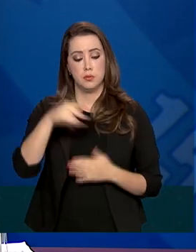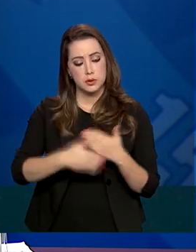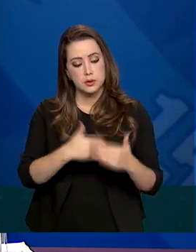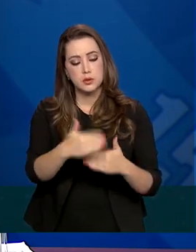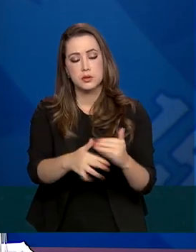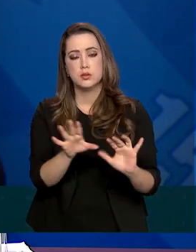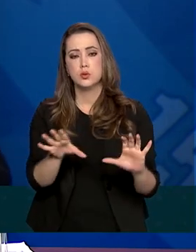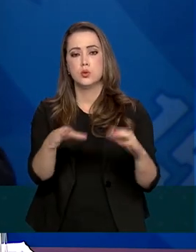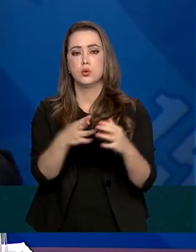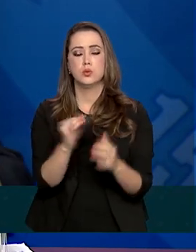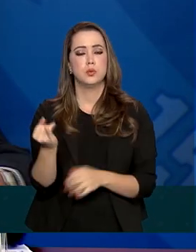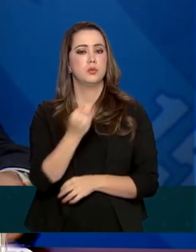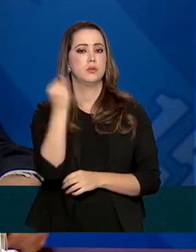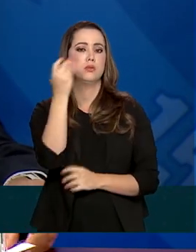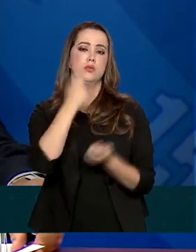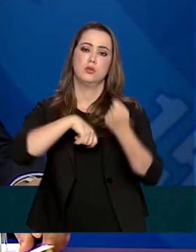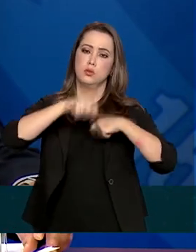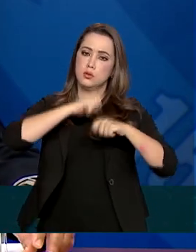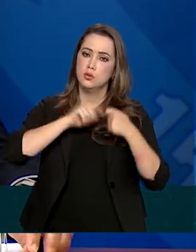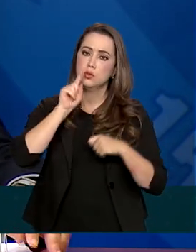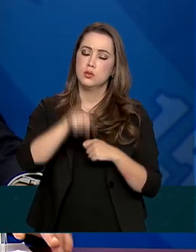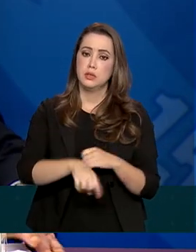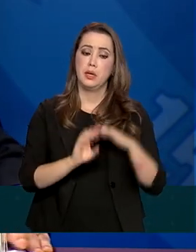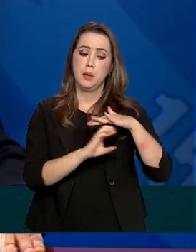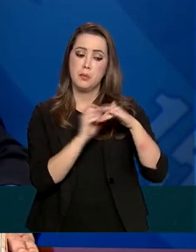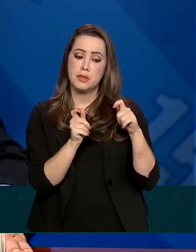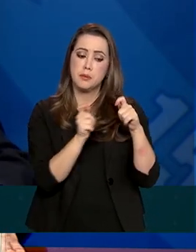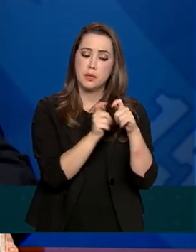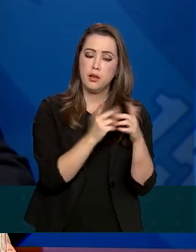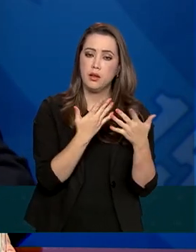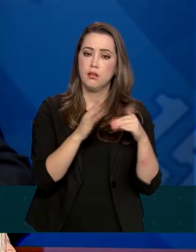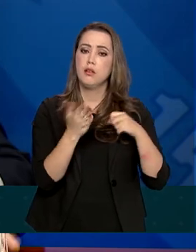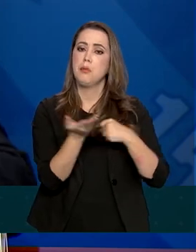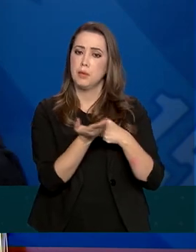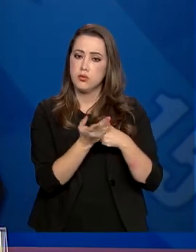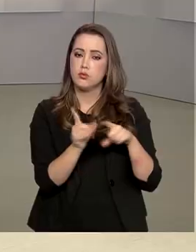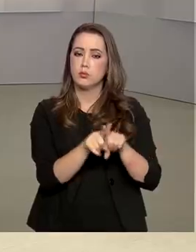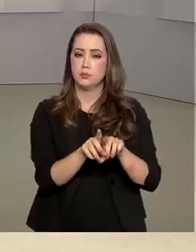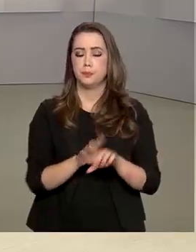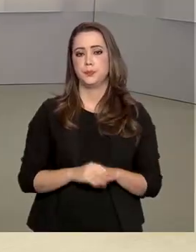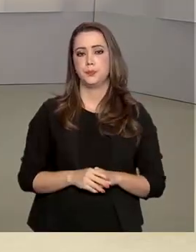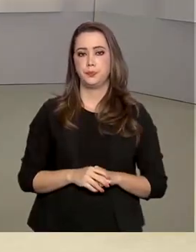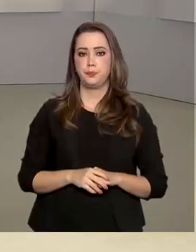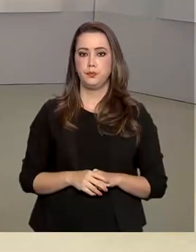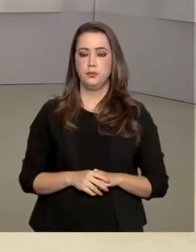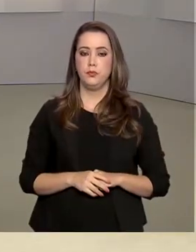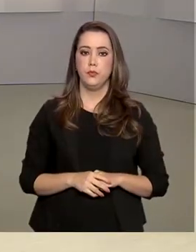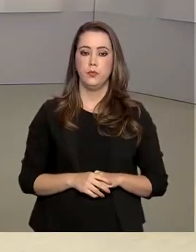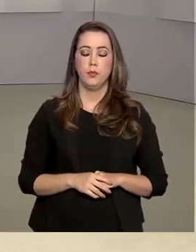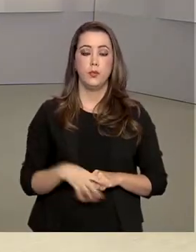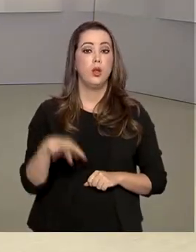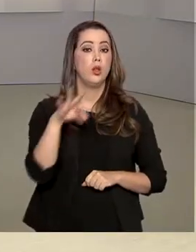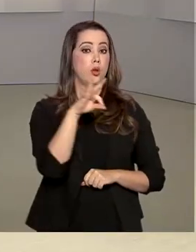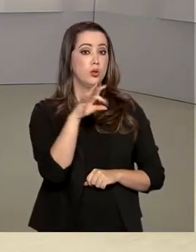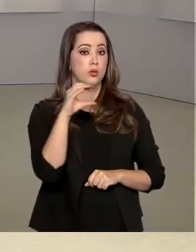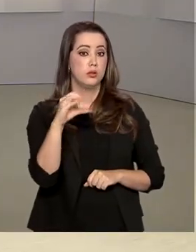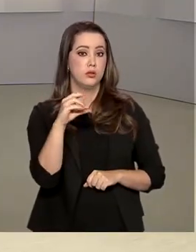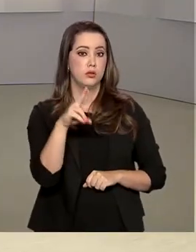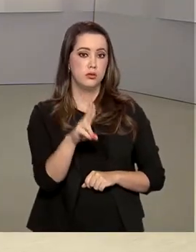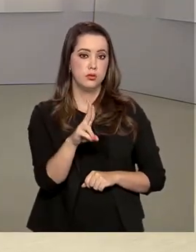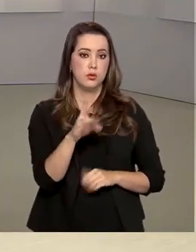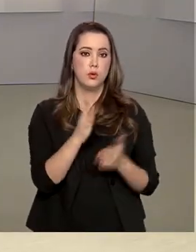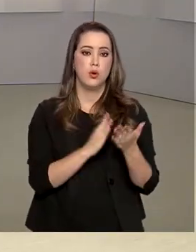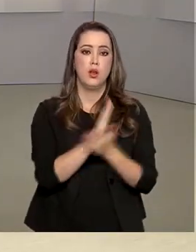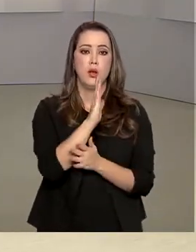segmento tão importante para a economia que é a micro e a empresa de pequeno porte. O Tribunal de Contas da